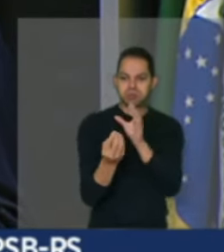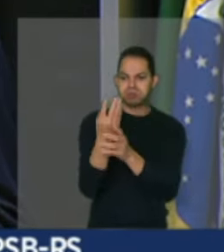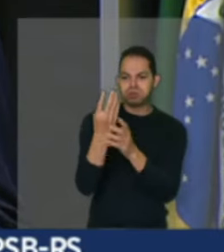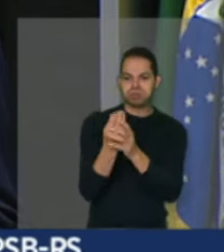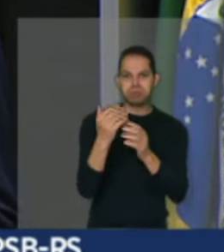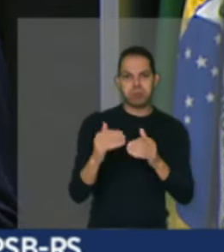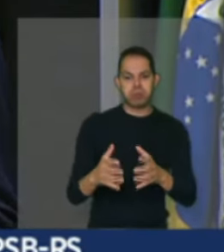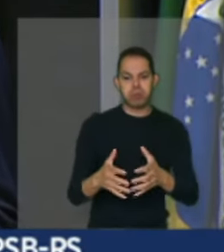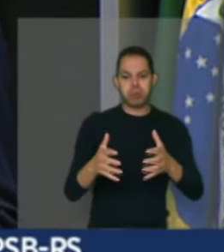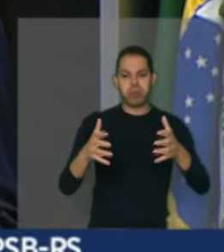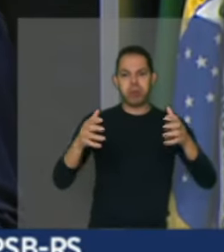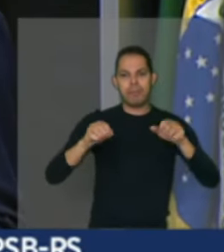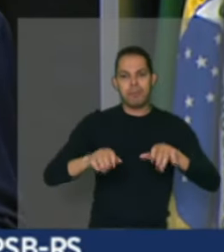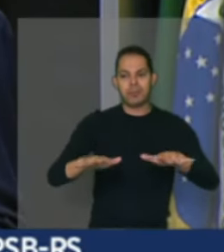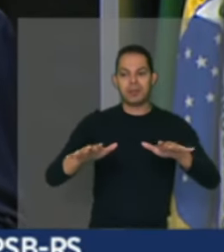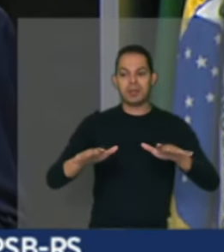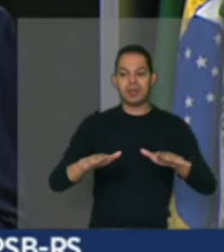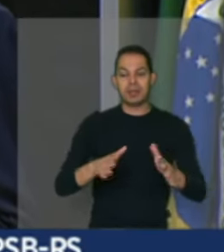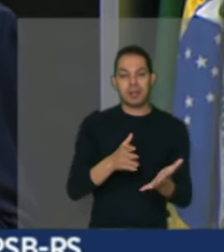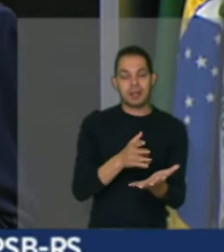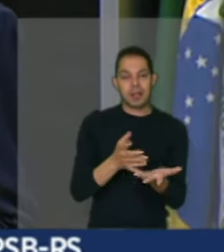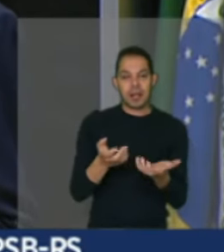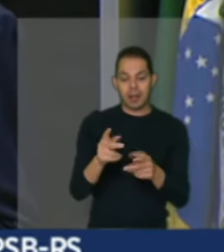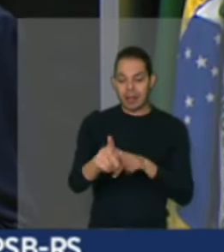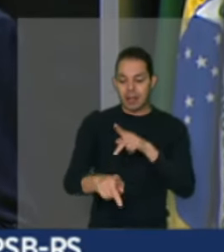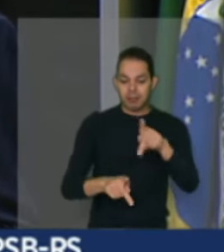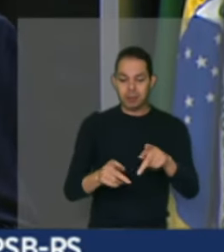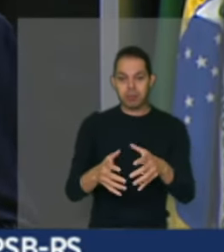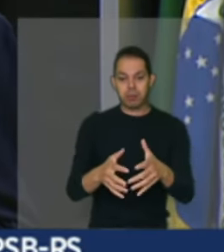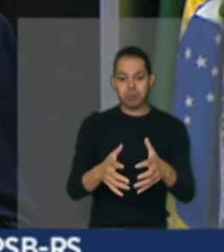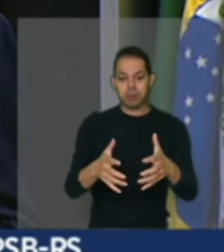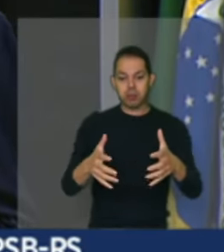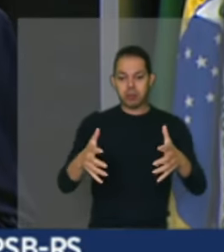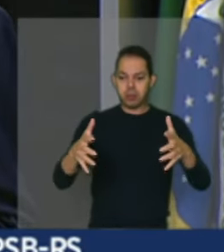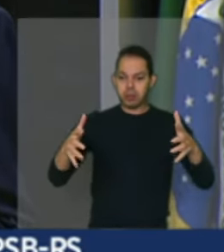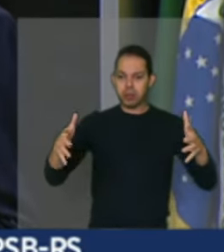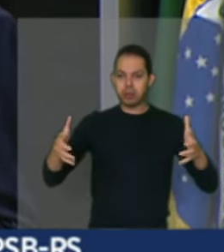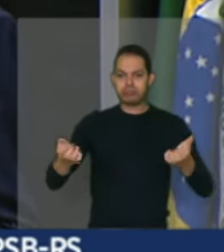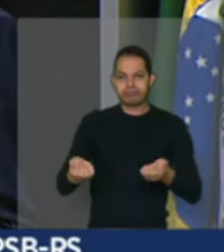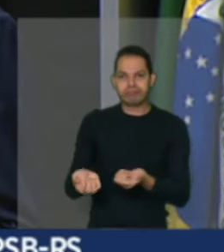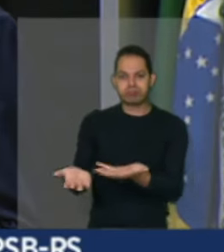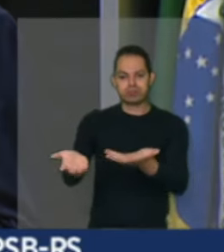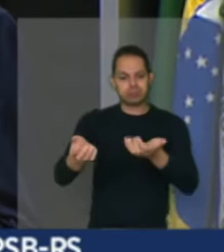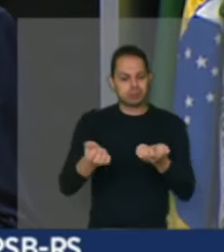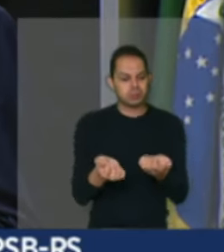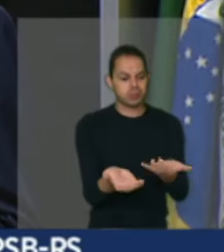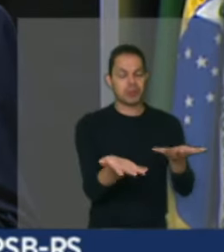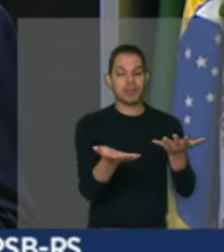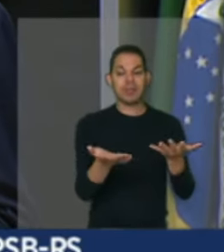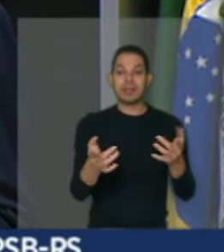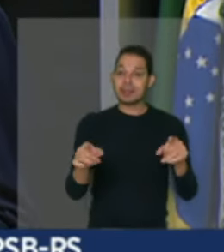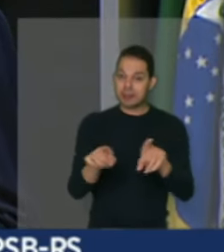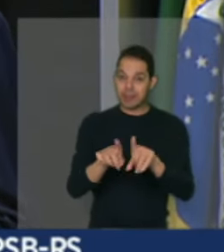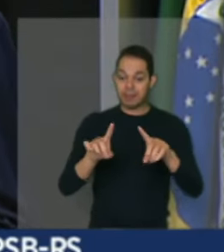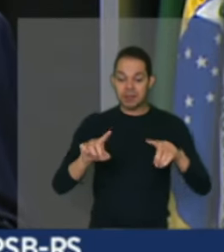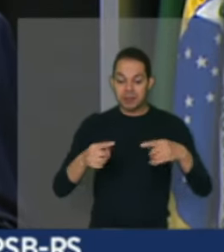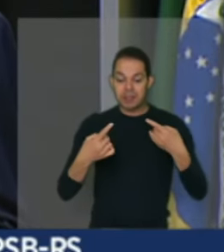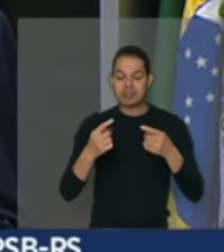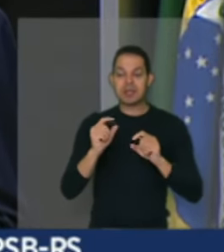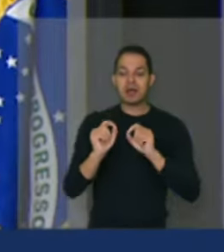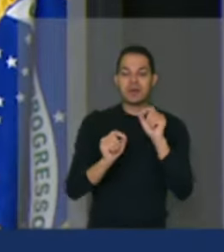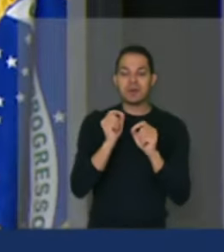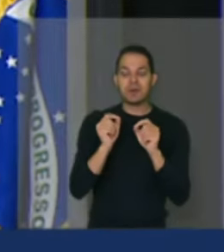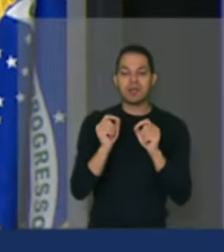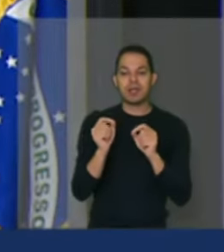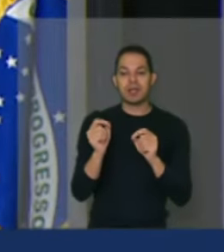atender a demanda de uma população ainda crescente no planeta. Mas também está na valorização daqueles que fazem da